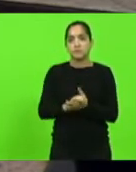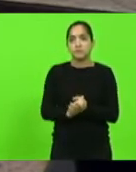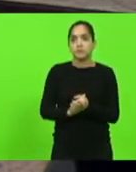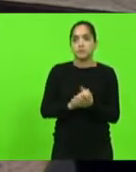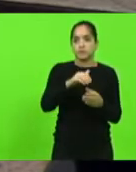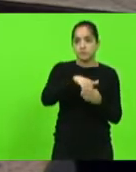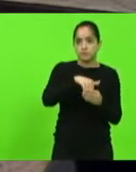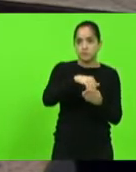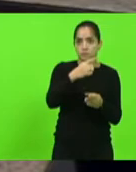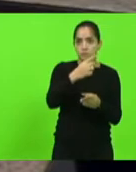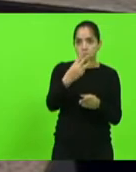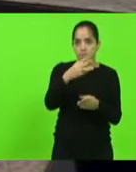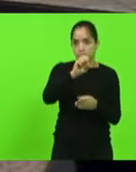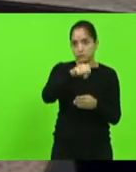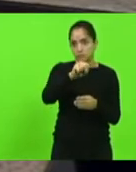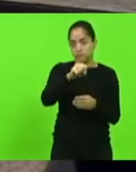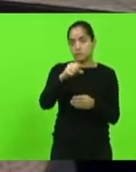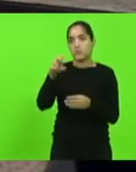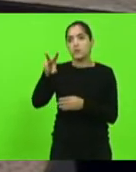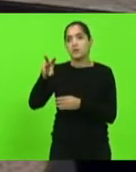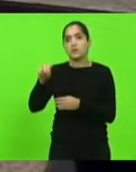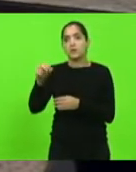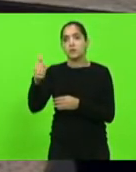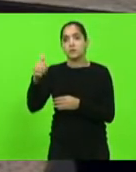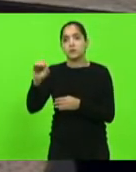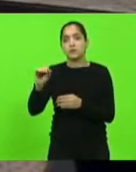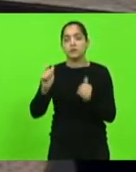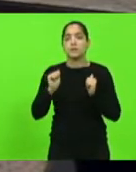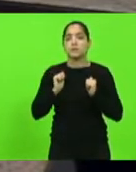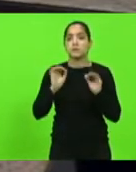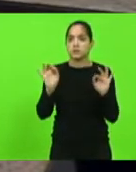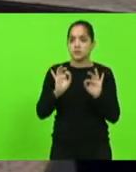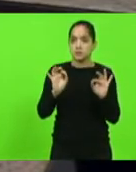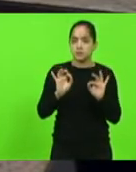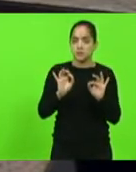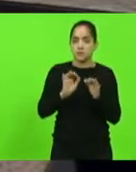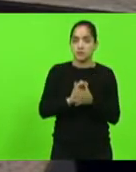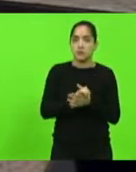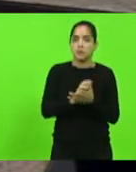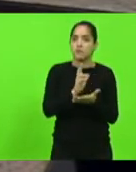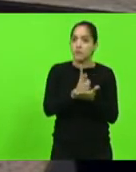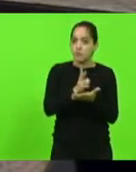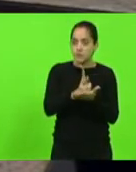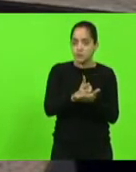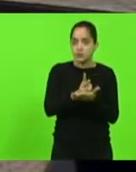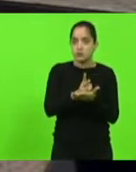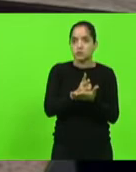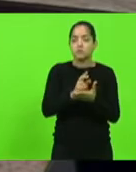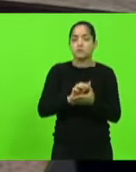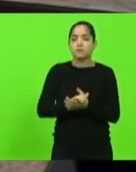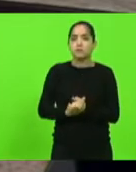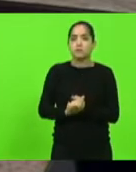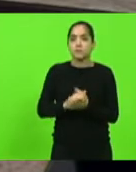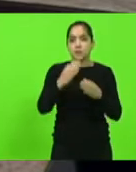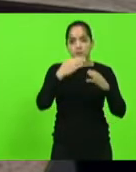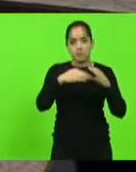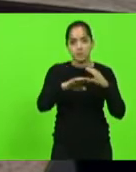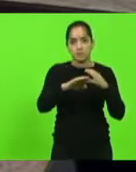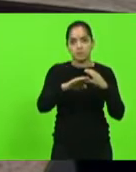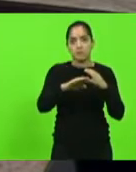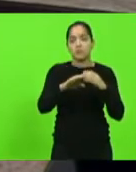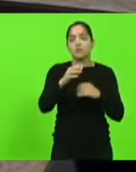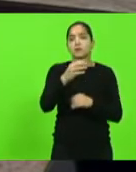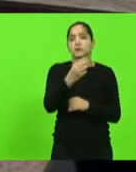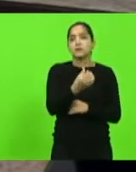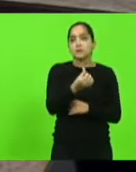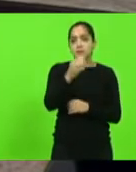13 votos sim, 10 votos não e sem nenhuma abstenção. Foi mantido o veto em turno único encaminhado pela mensagem nº